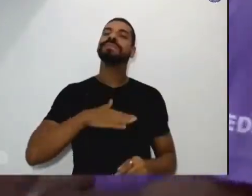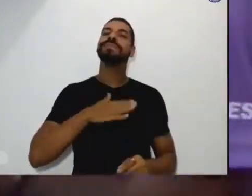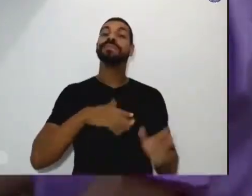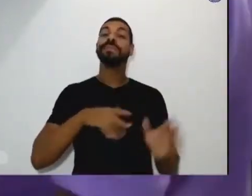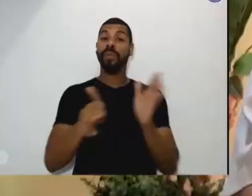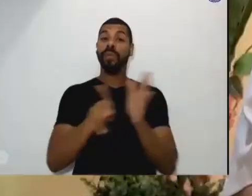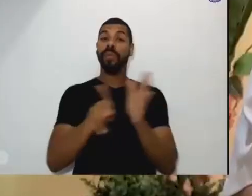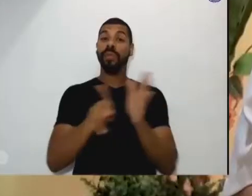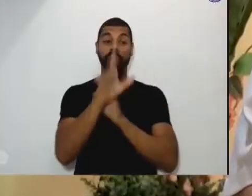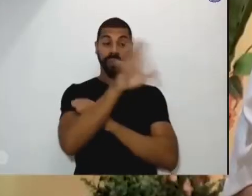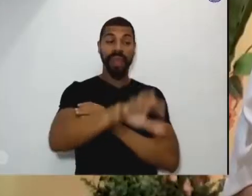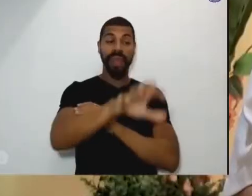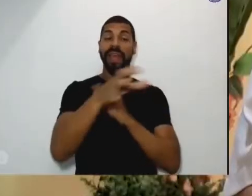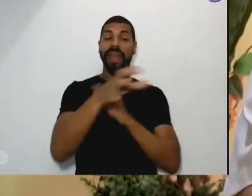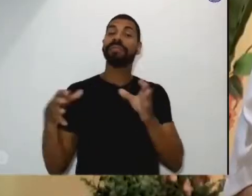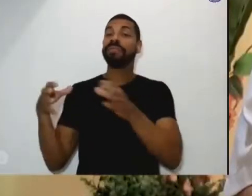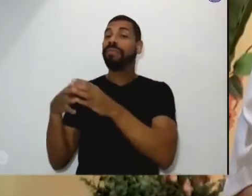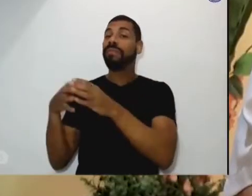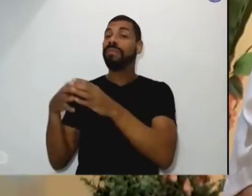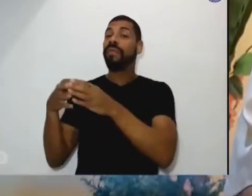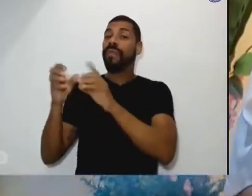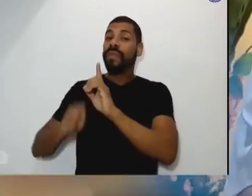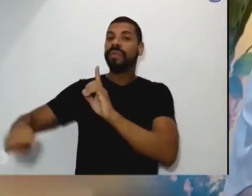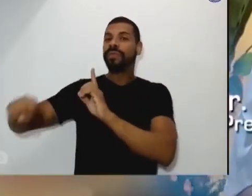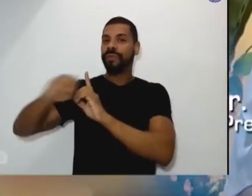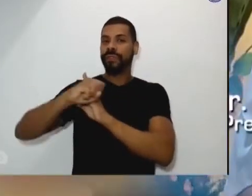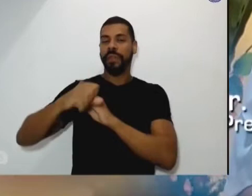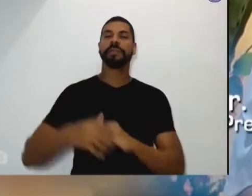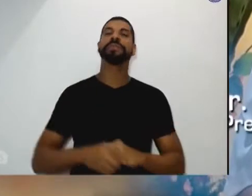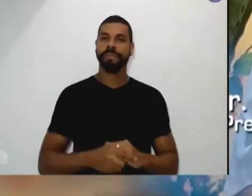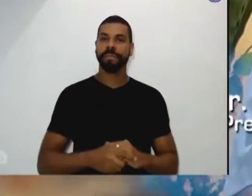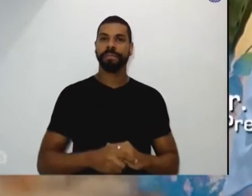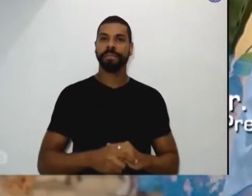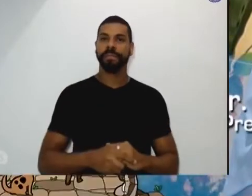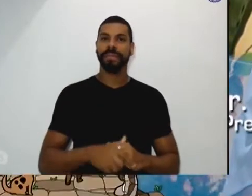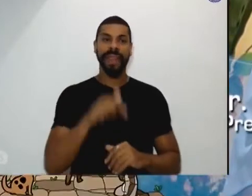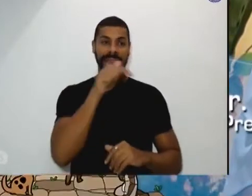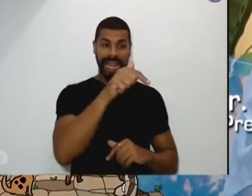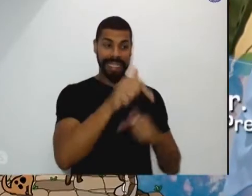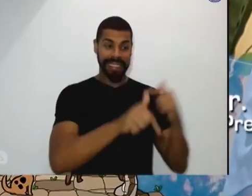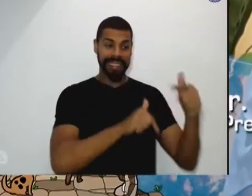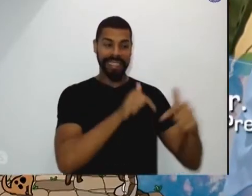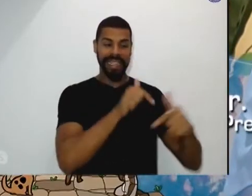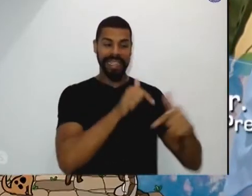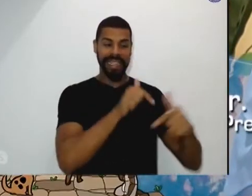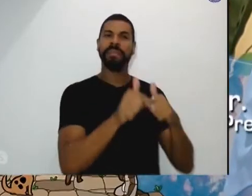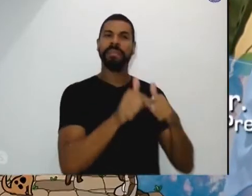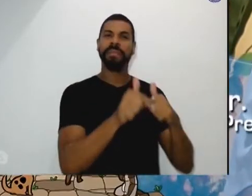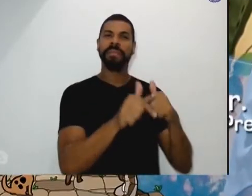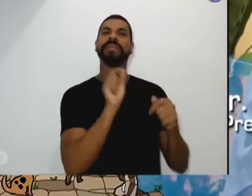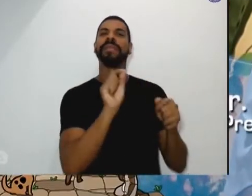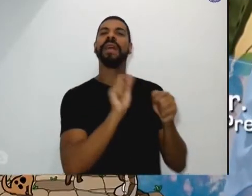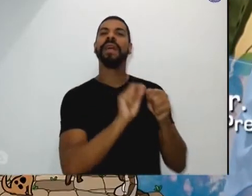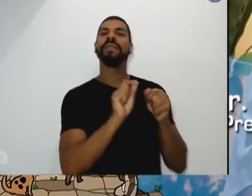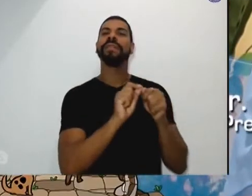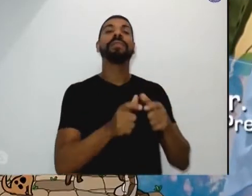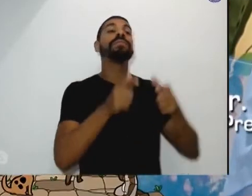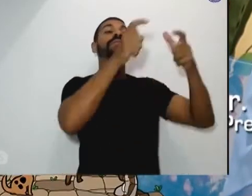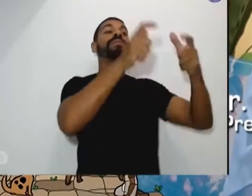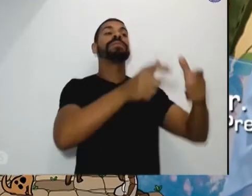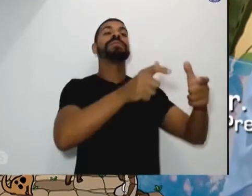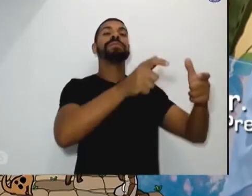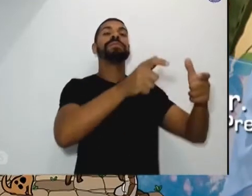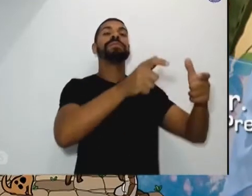A dimensão desse serviço é justamente criar espaço de convivência,